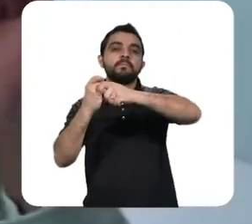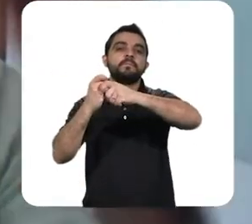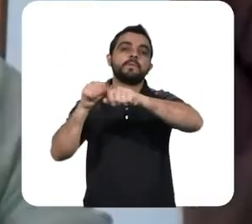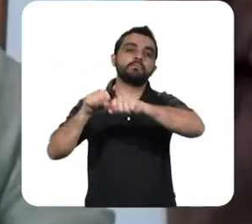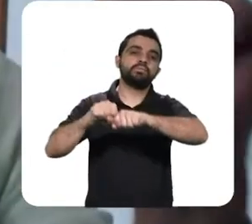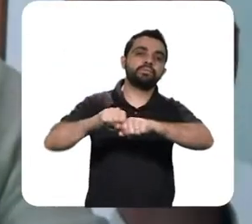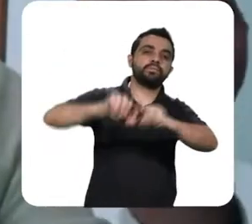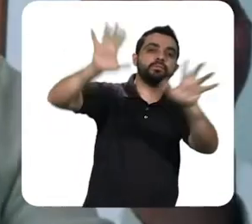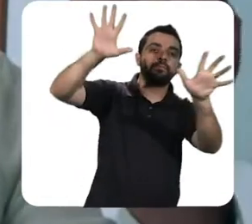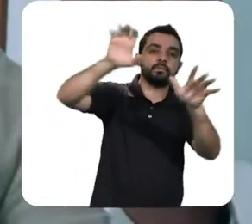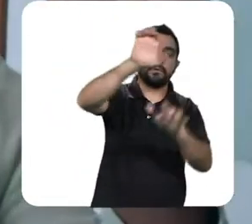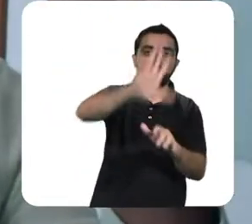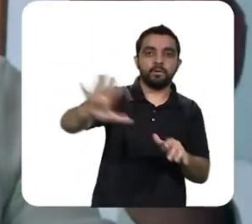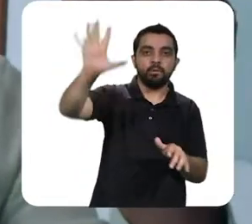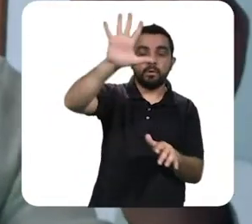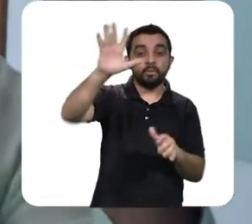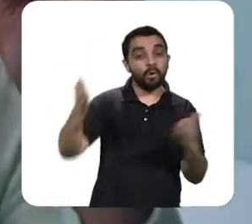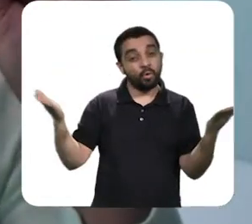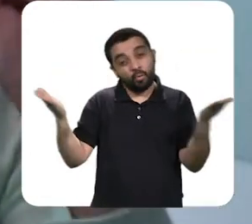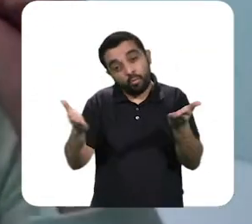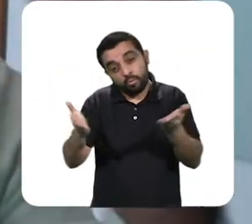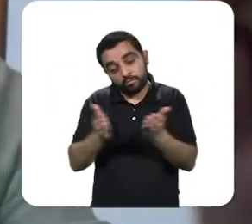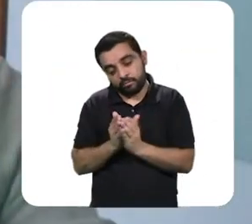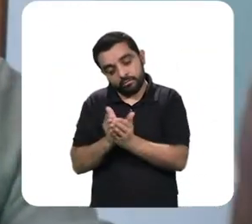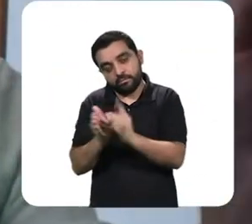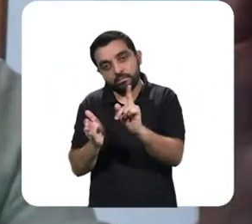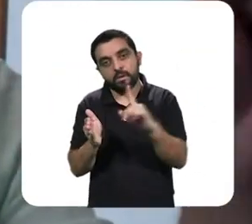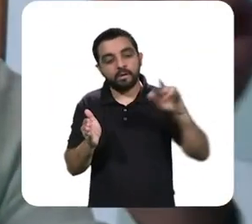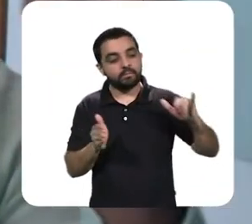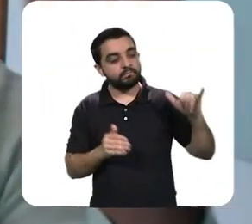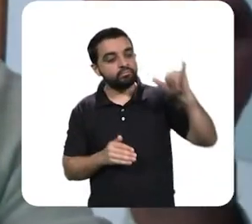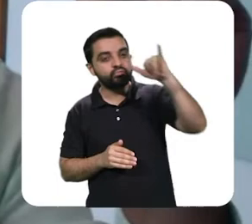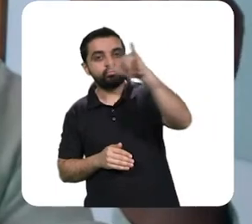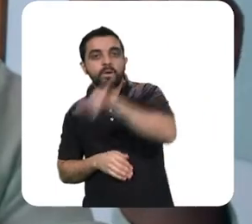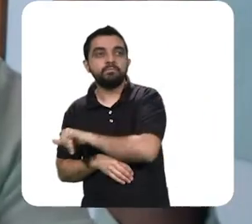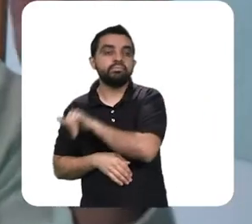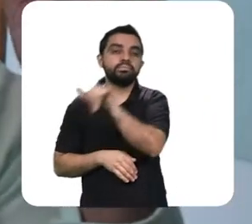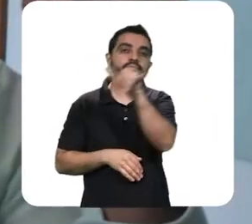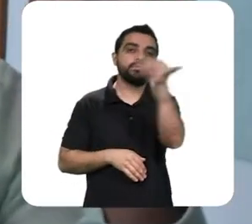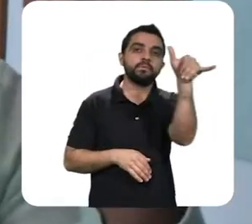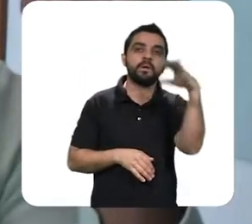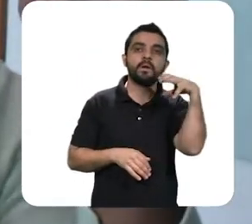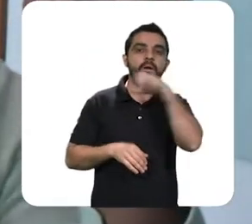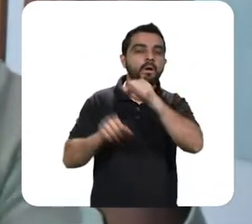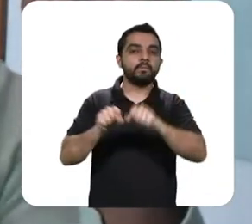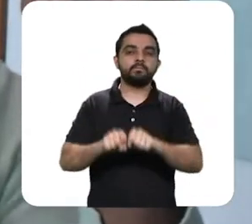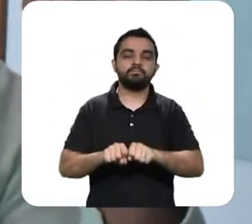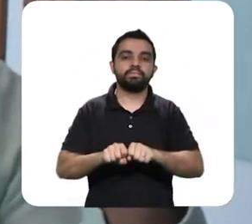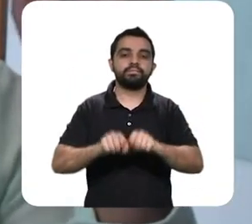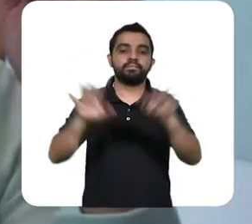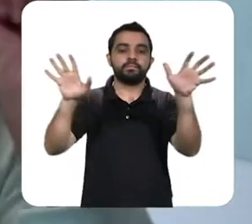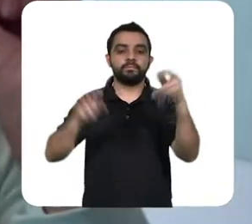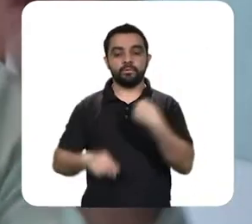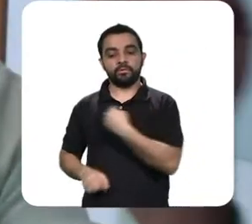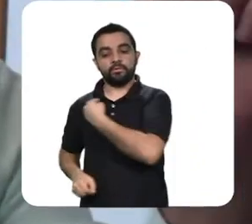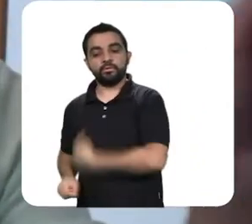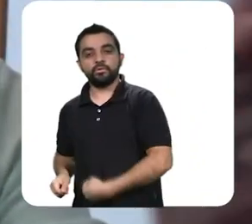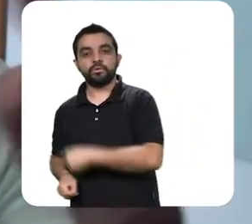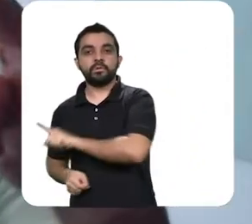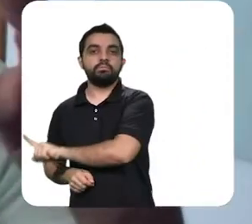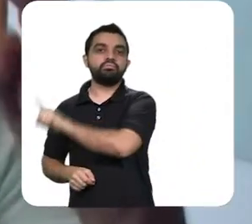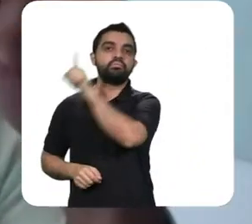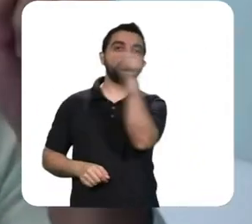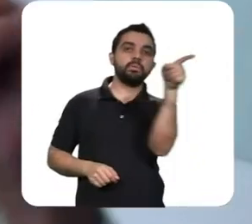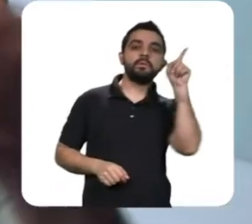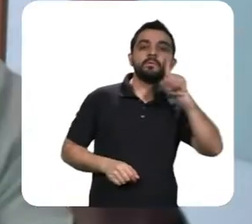hoje são os aviões as rotas aéreas que conectaram rapidamente China com Estados Unidos e Estados